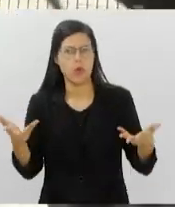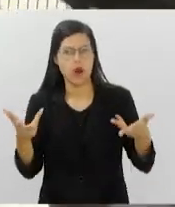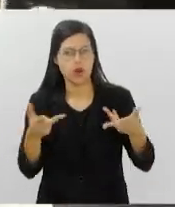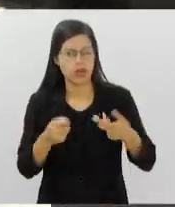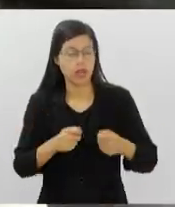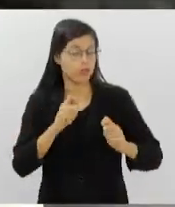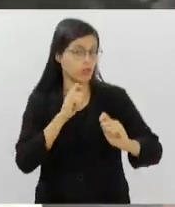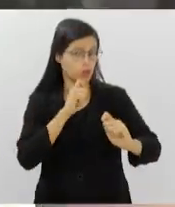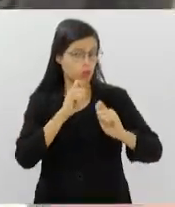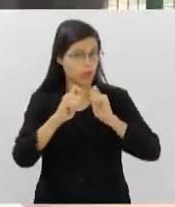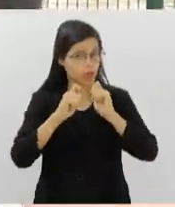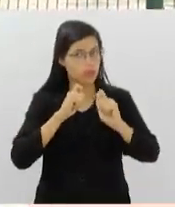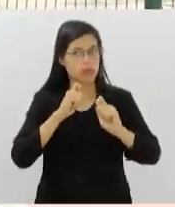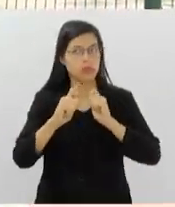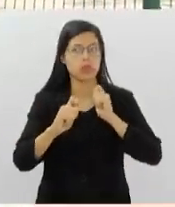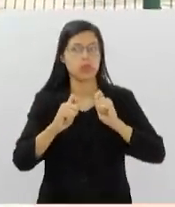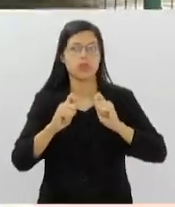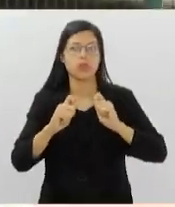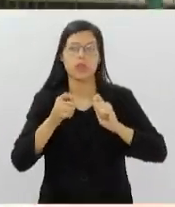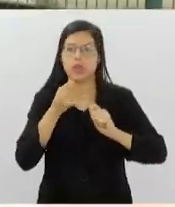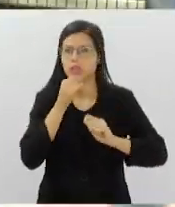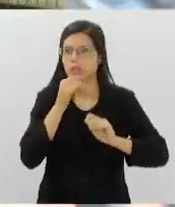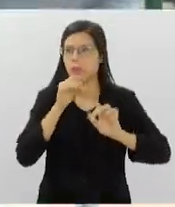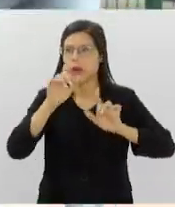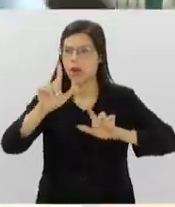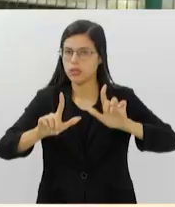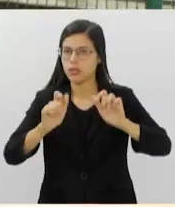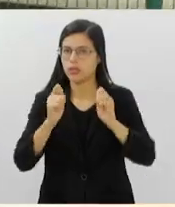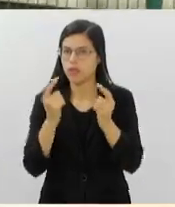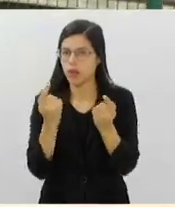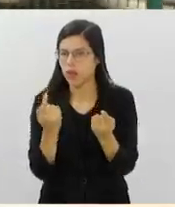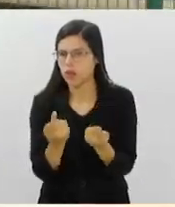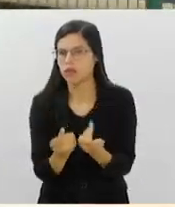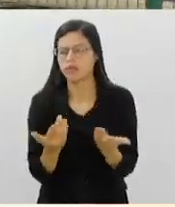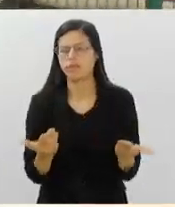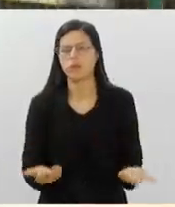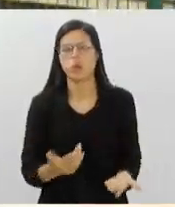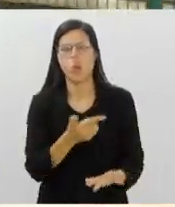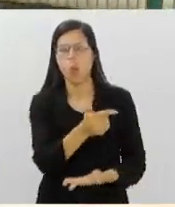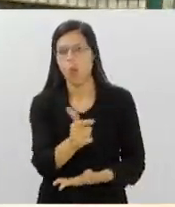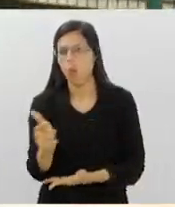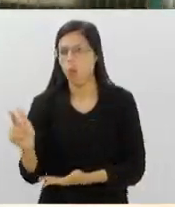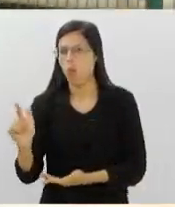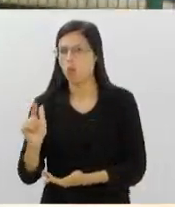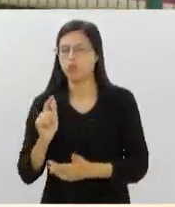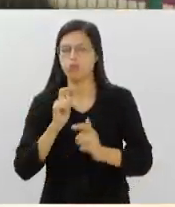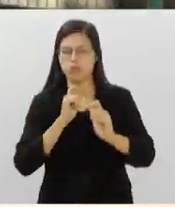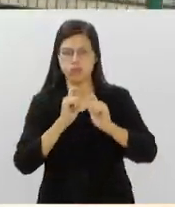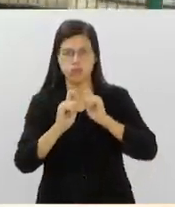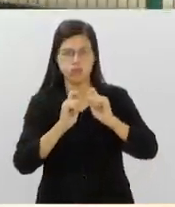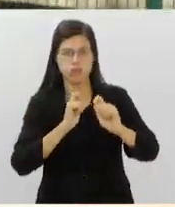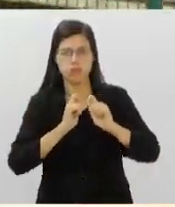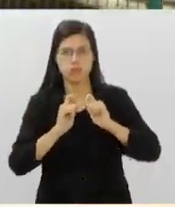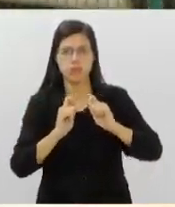jornalísticos de qualidade, como a TV Alerge, né? Como veículos da imprensa que tem uma